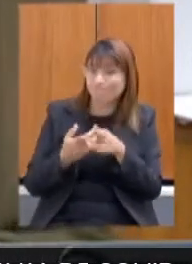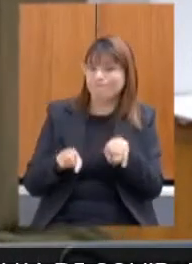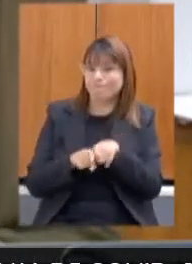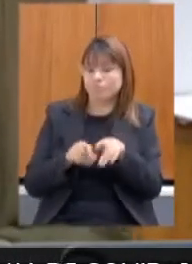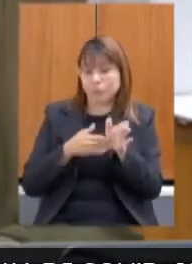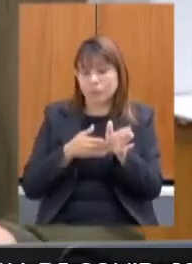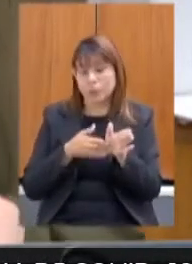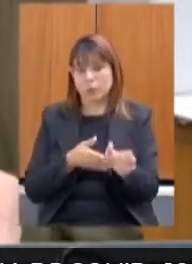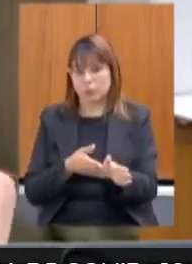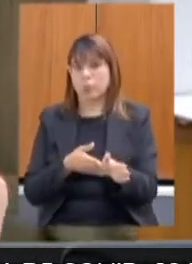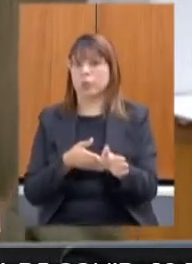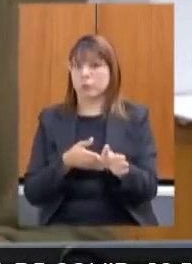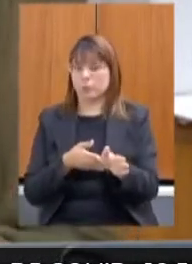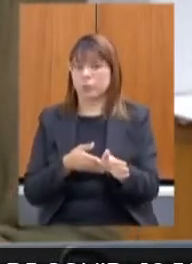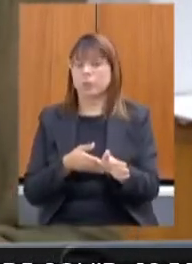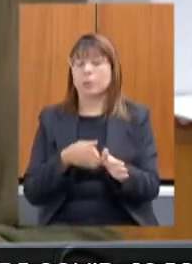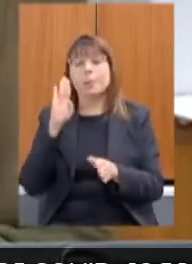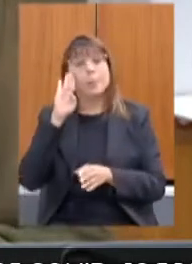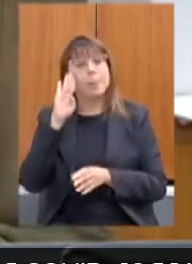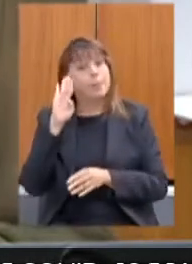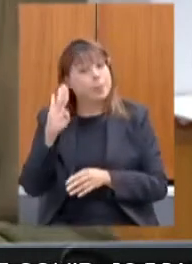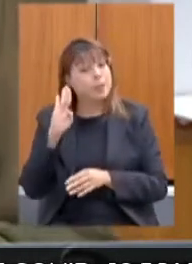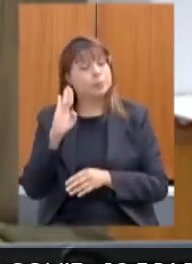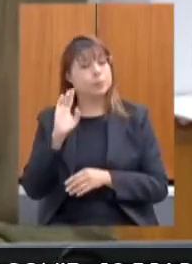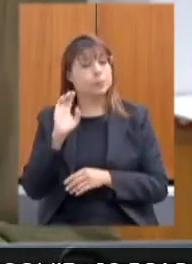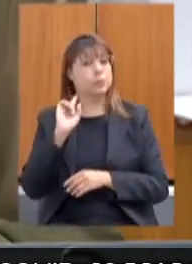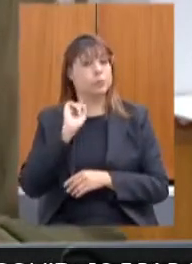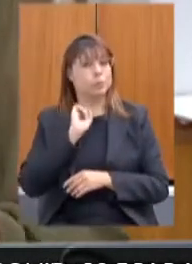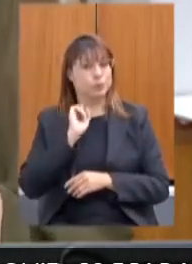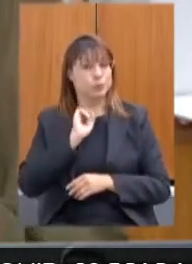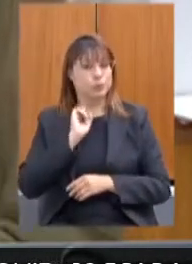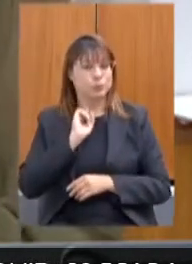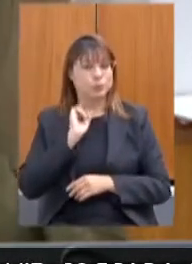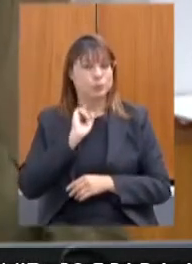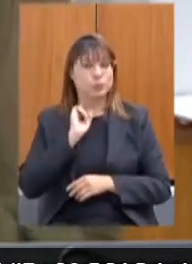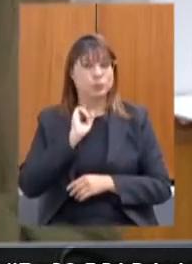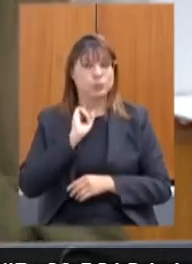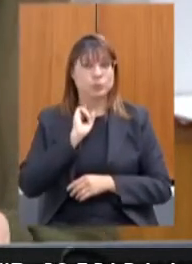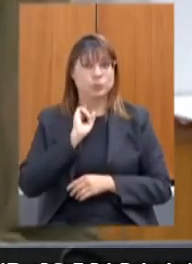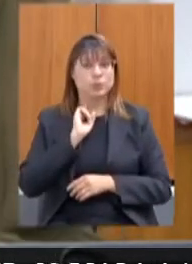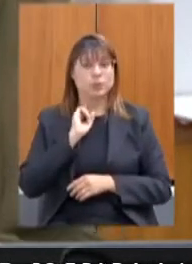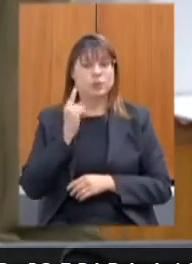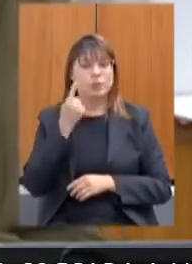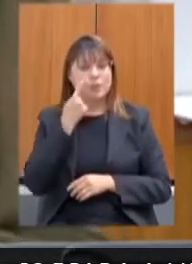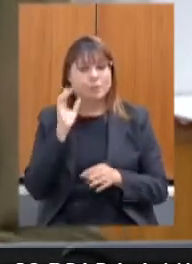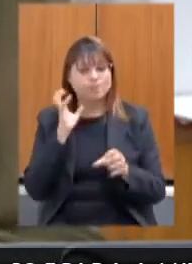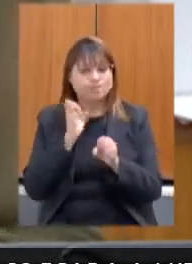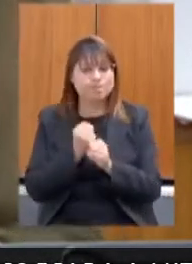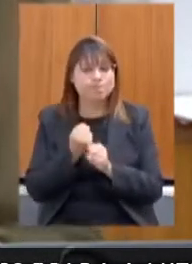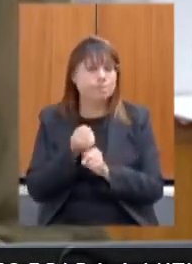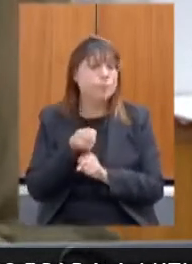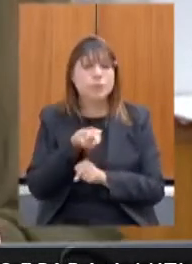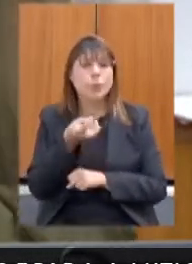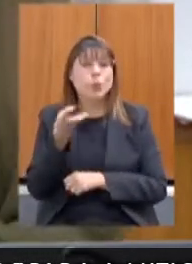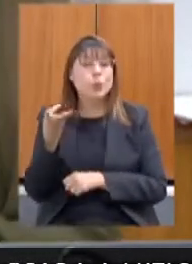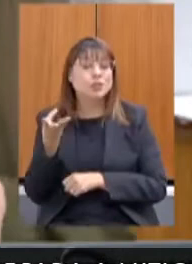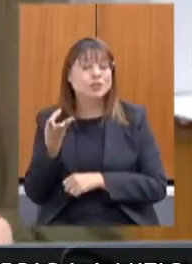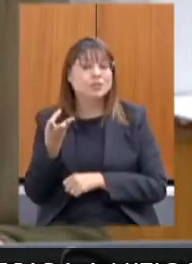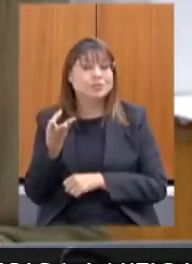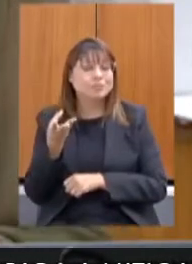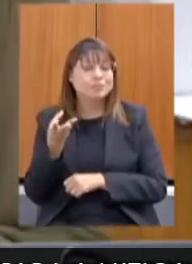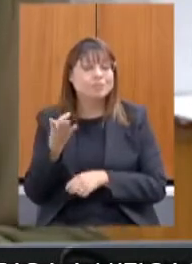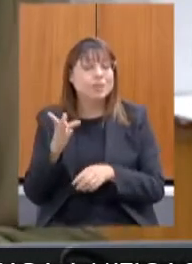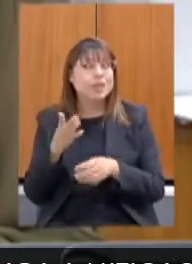acompanhando, principalmente em Minas Gerais, para ver que número significa esse e que